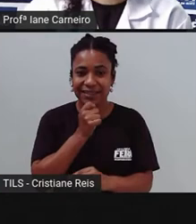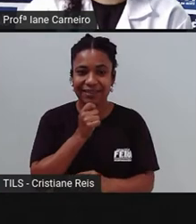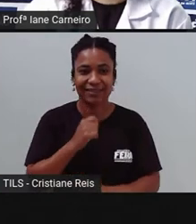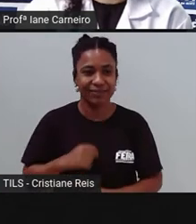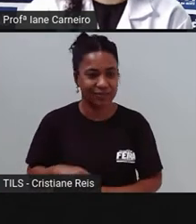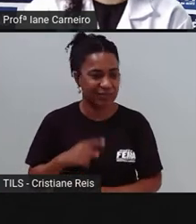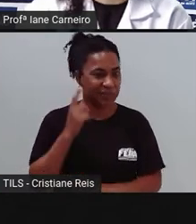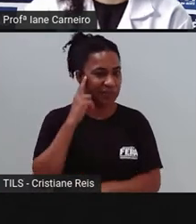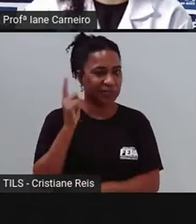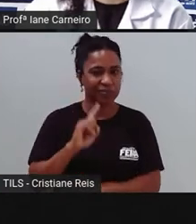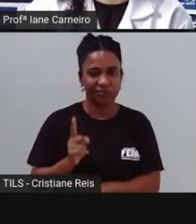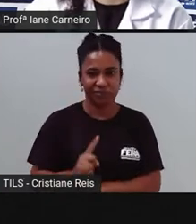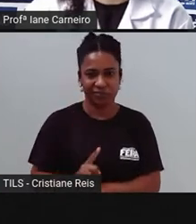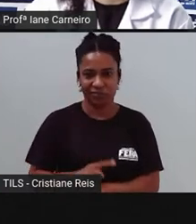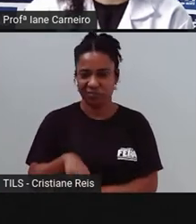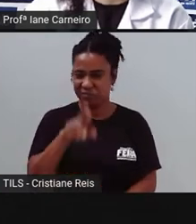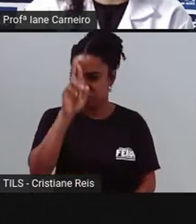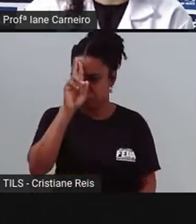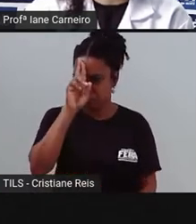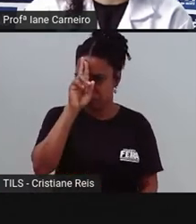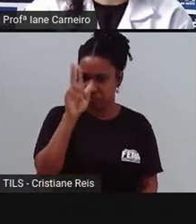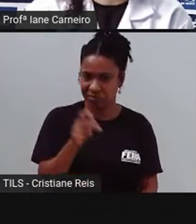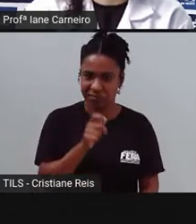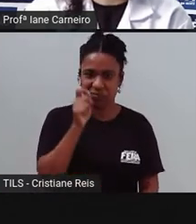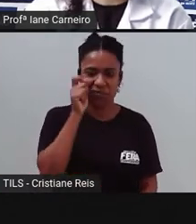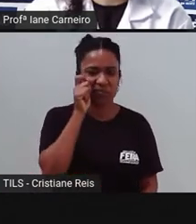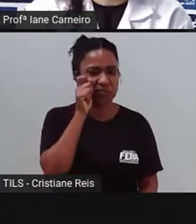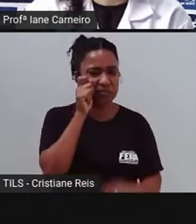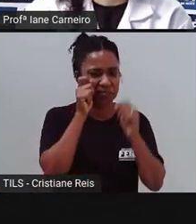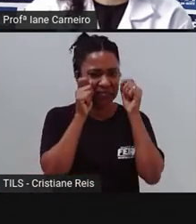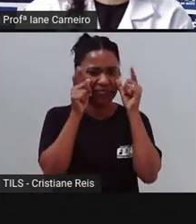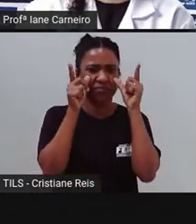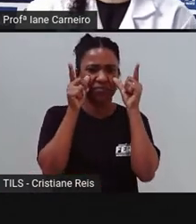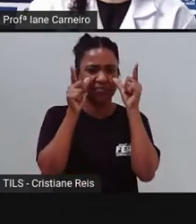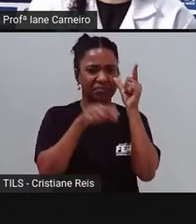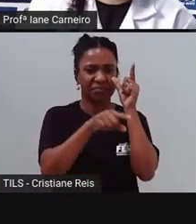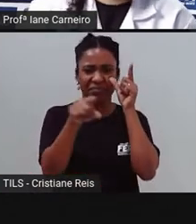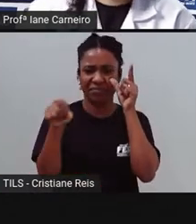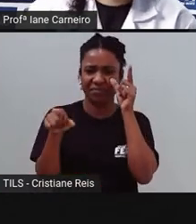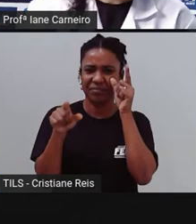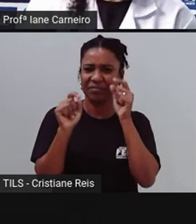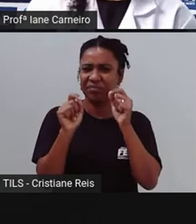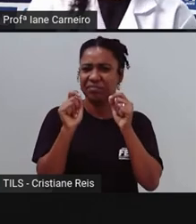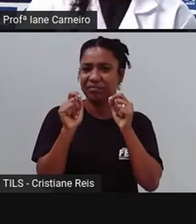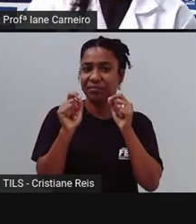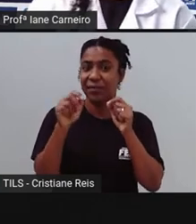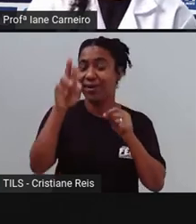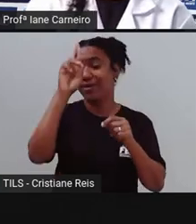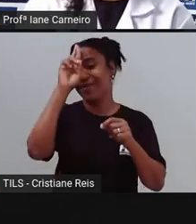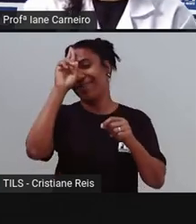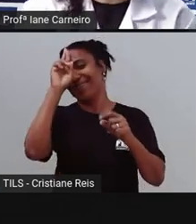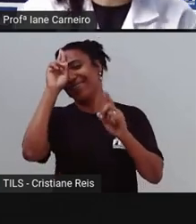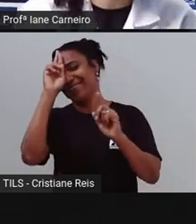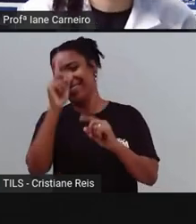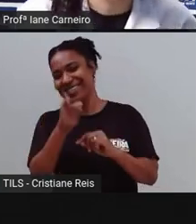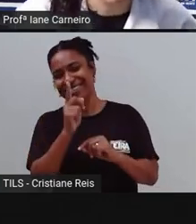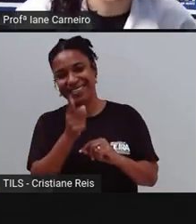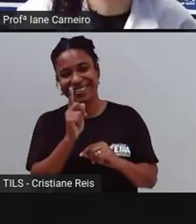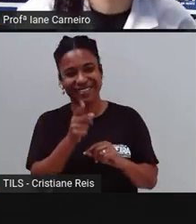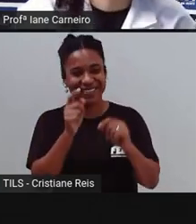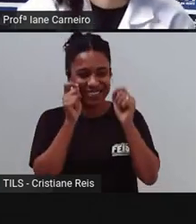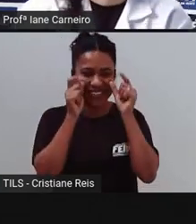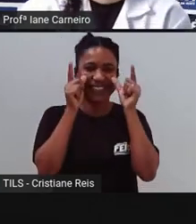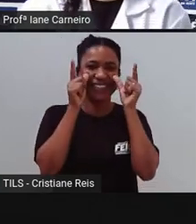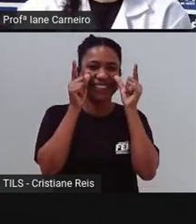À meia-noite, acorda vocês. Quem é que acorda a gente à meia-noite? Não não. Ah, eu sei quem é que acorda a